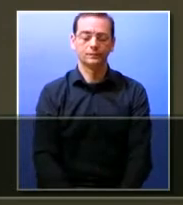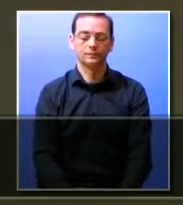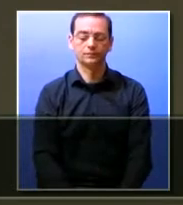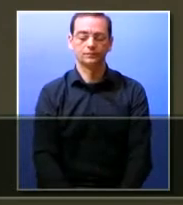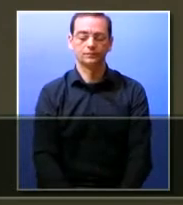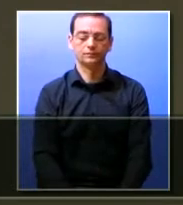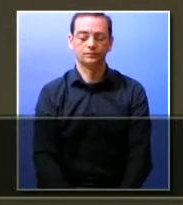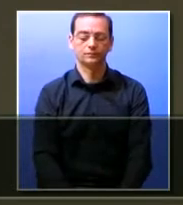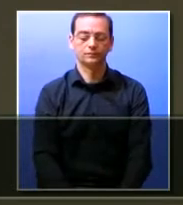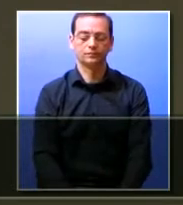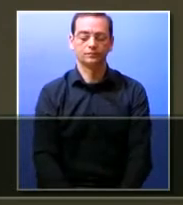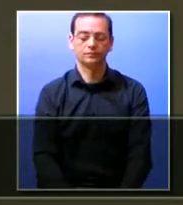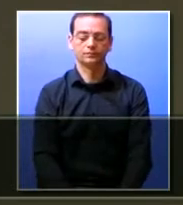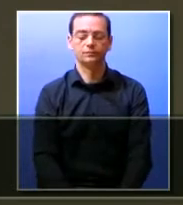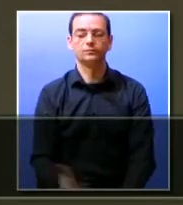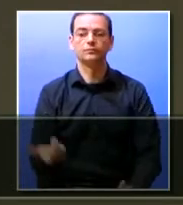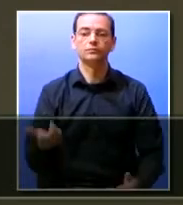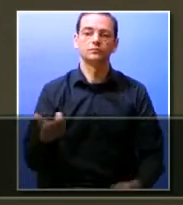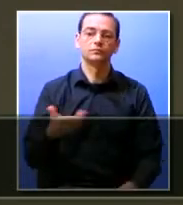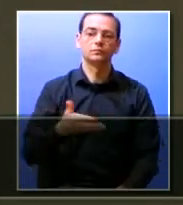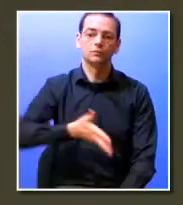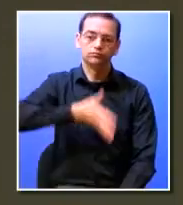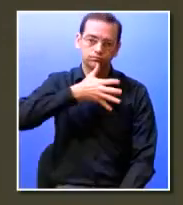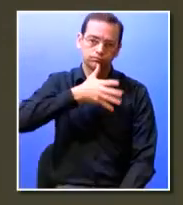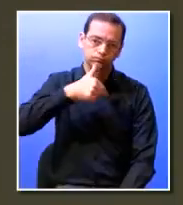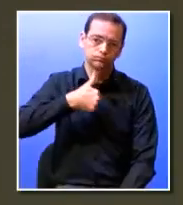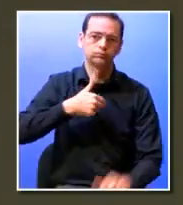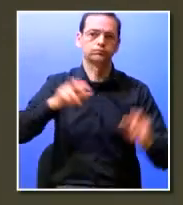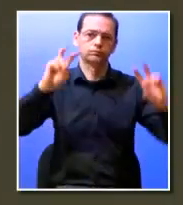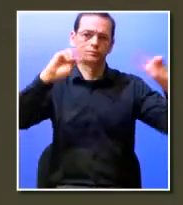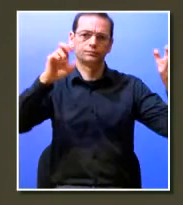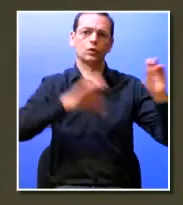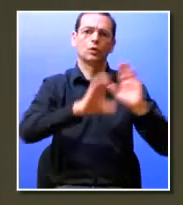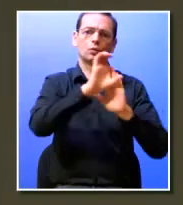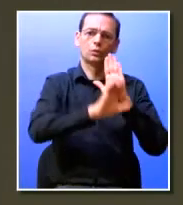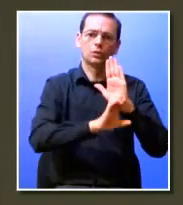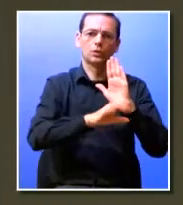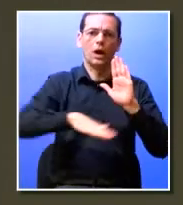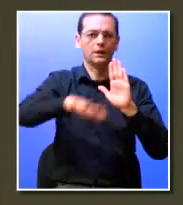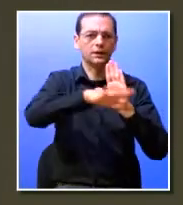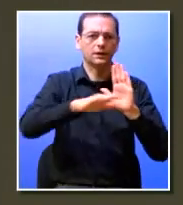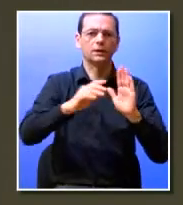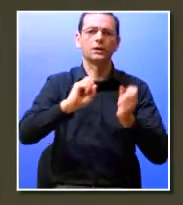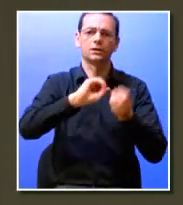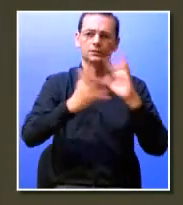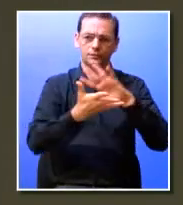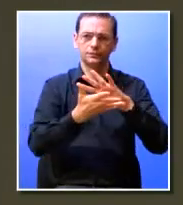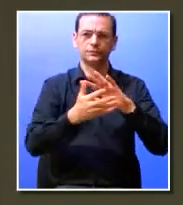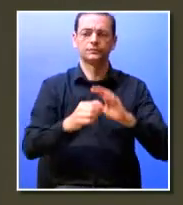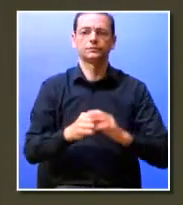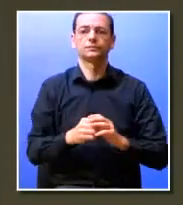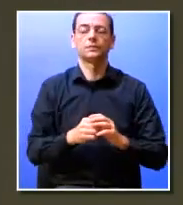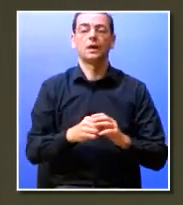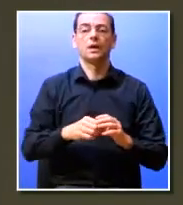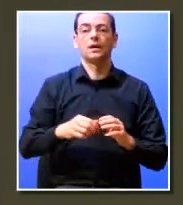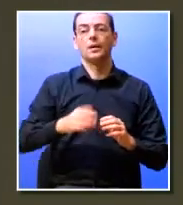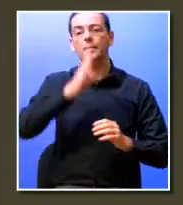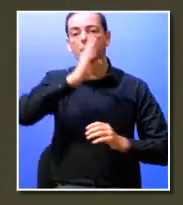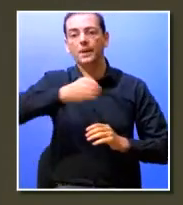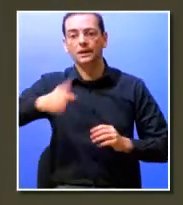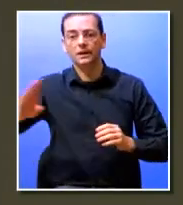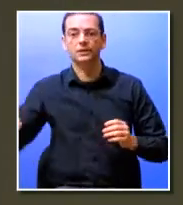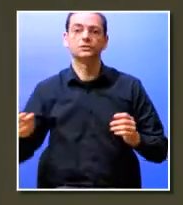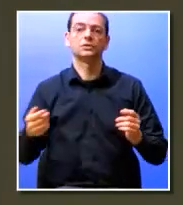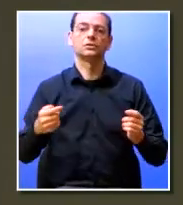Dei ao título desta comunicação Inovação Curricular e Pedagógica no ISCTE e UEL, Práticas de Promoção de Competências,